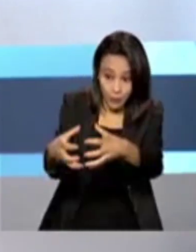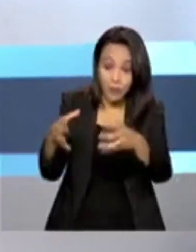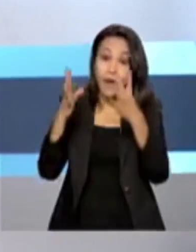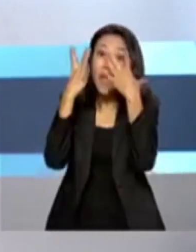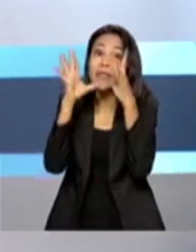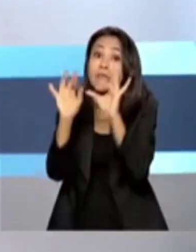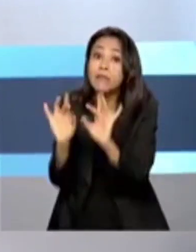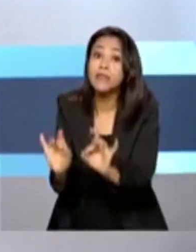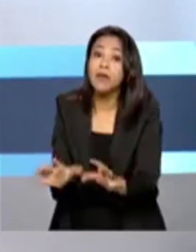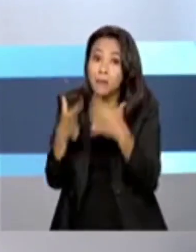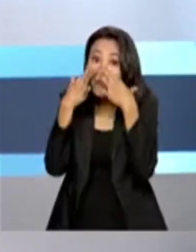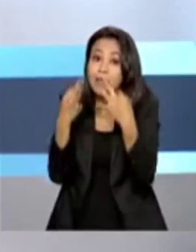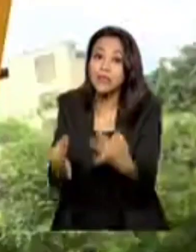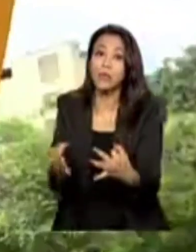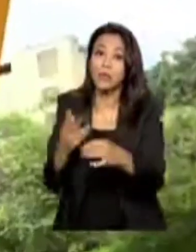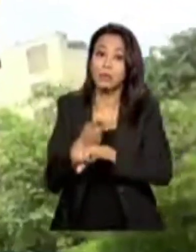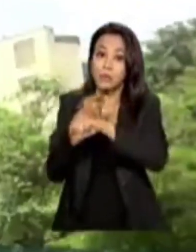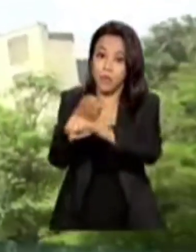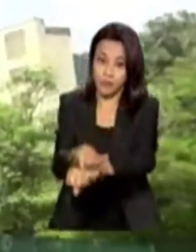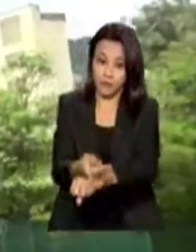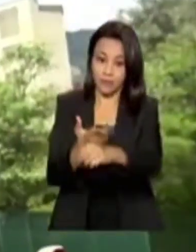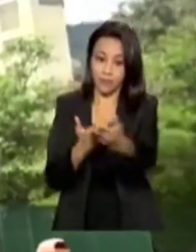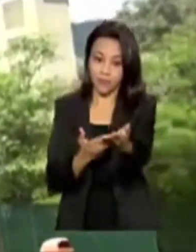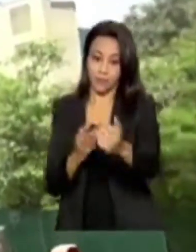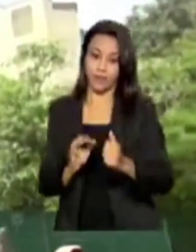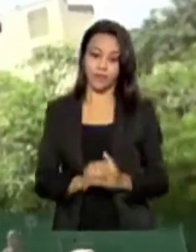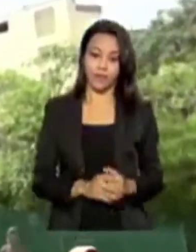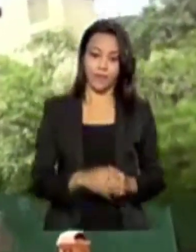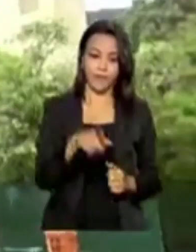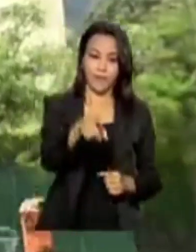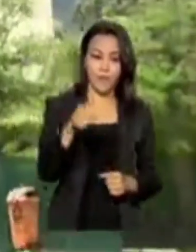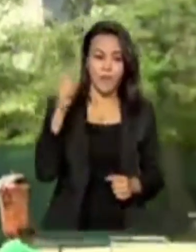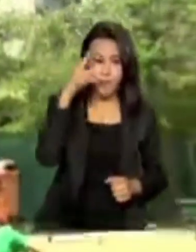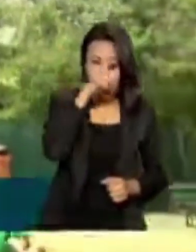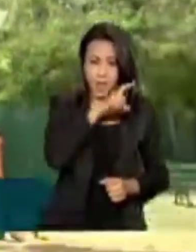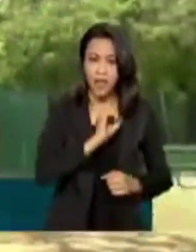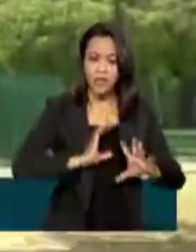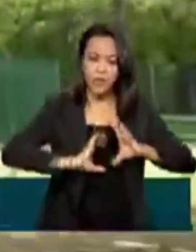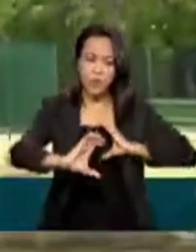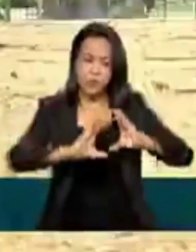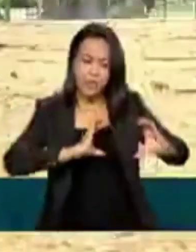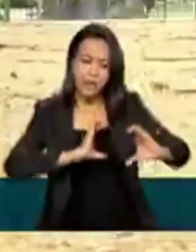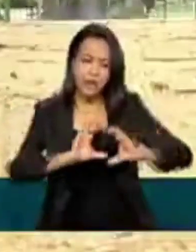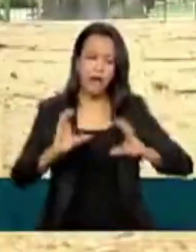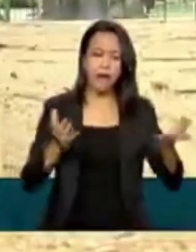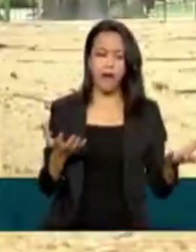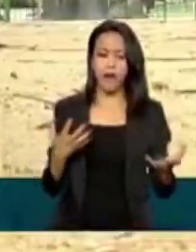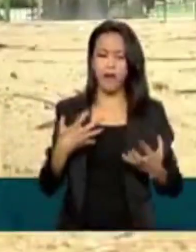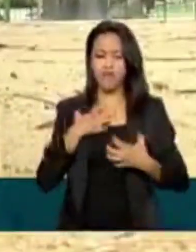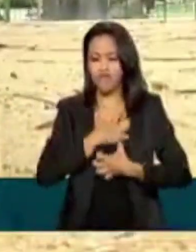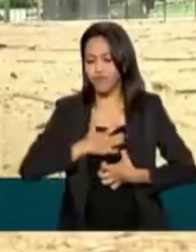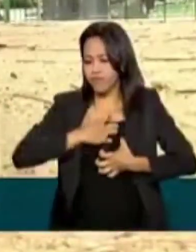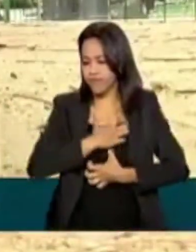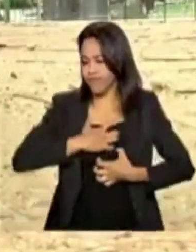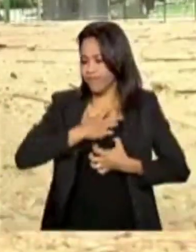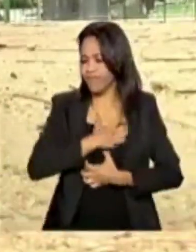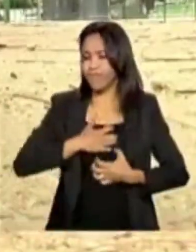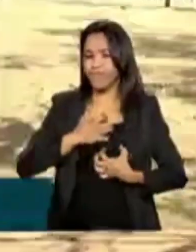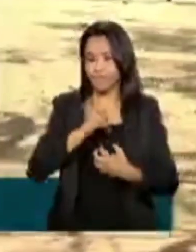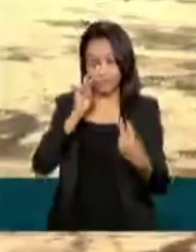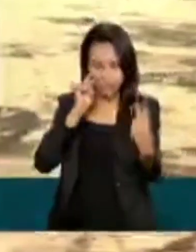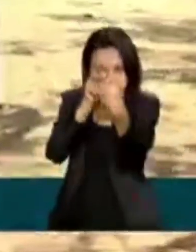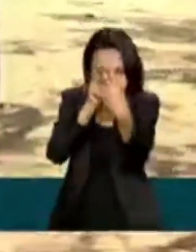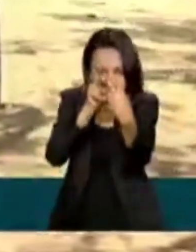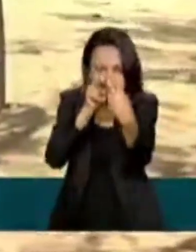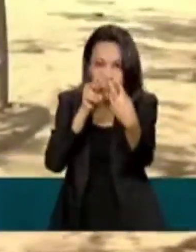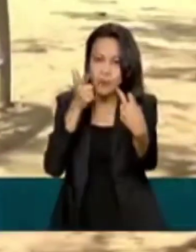de ir ao guichê bancário. Dificuldade para se comunicar, interagir, desconforto em manter contato visual,